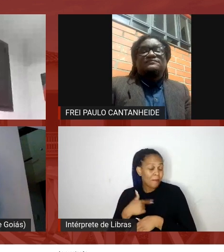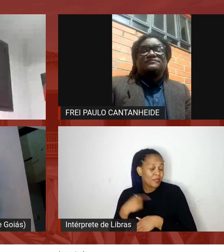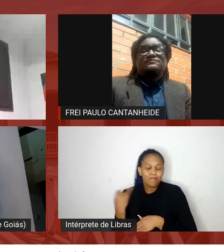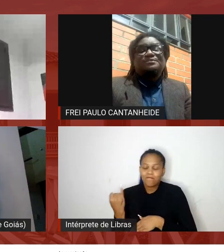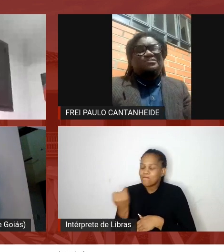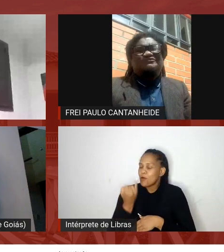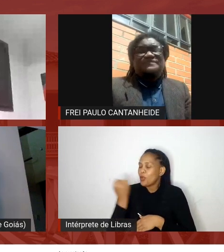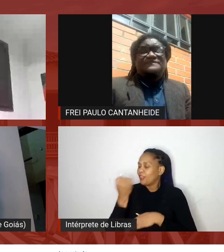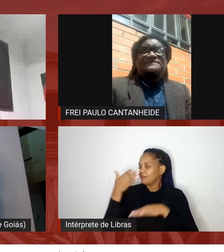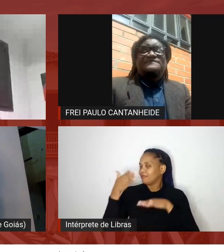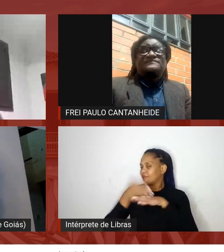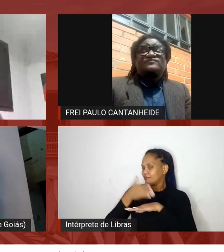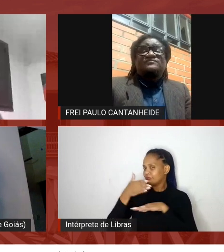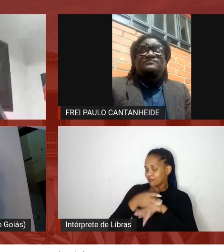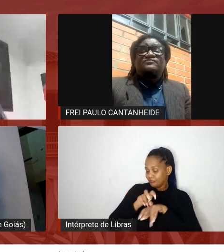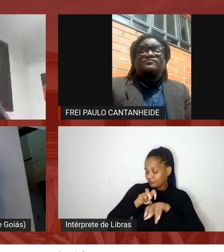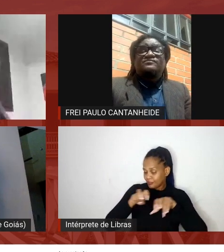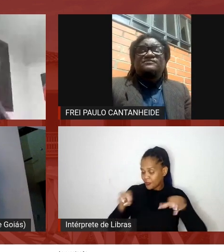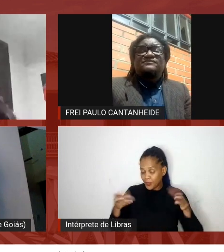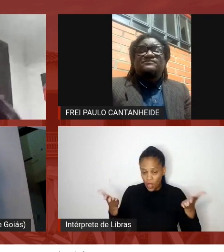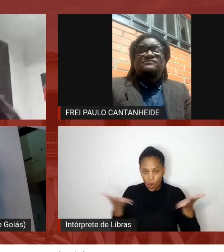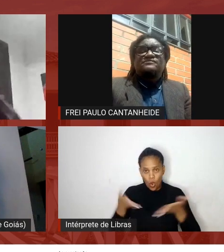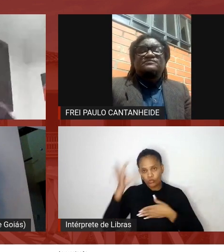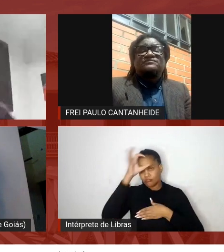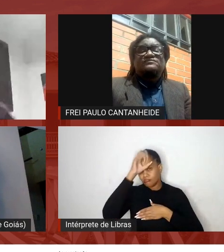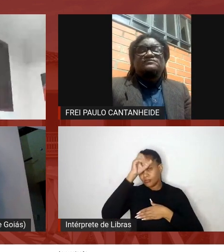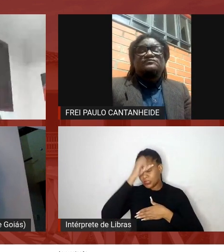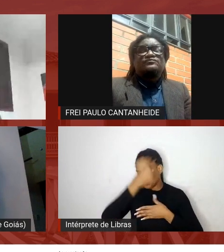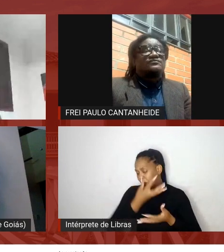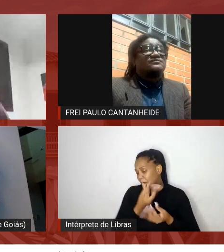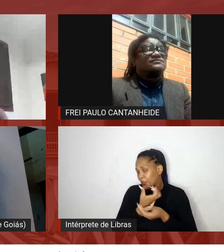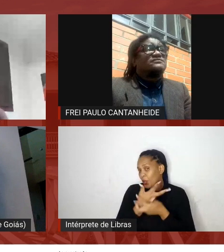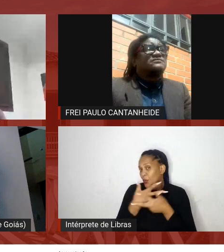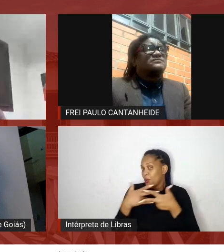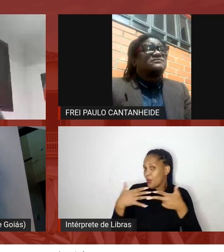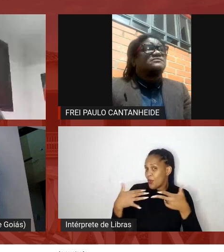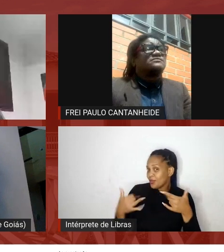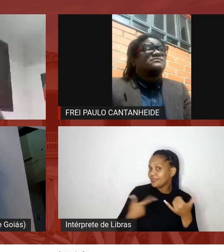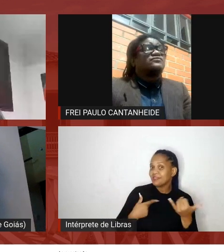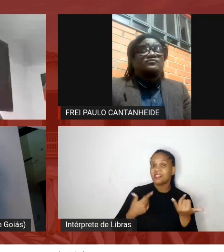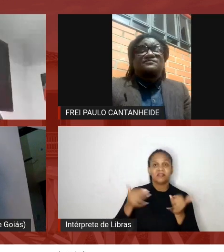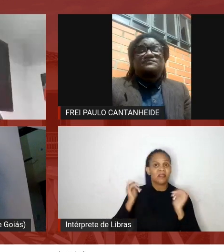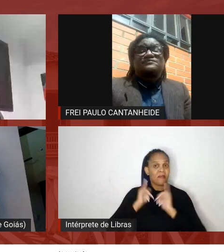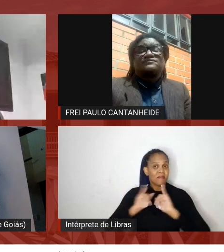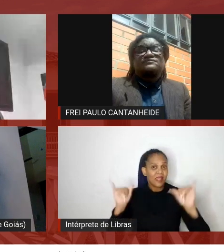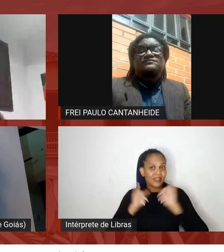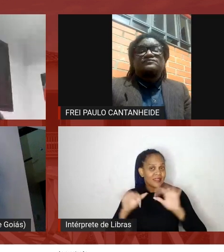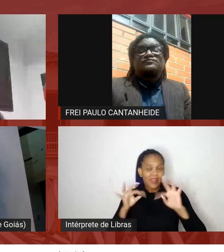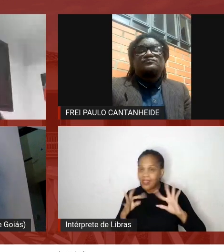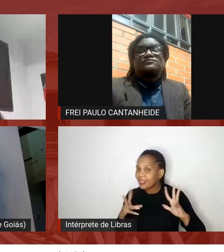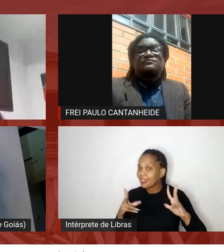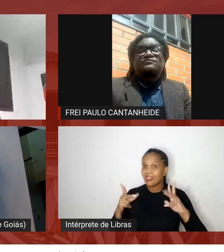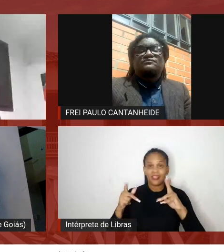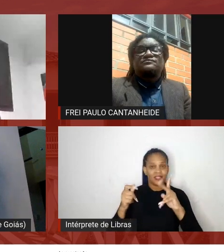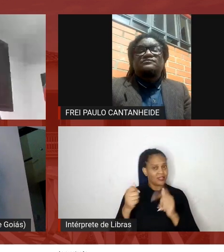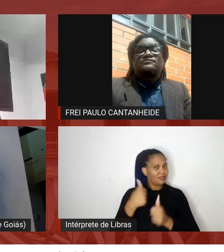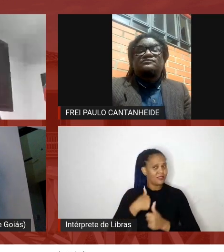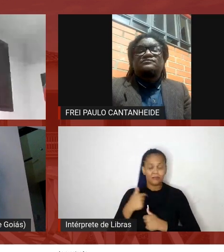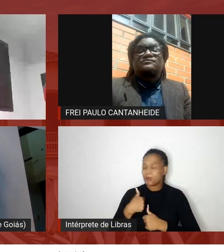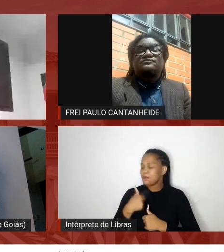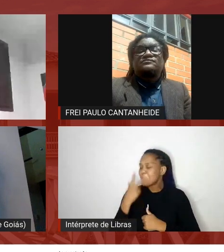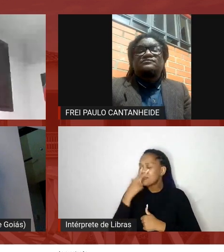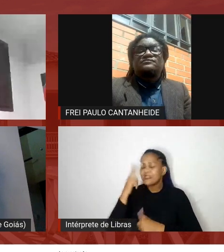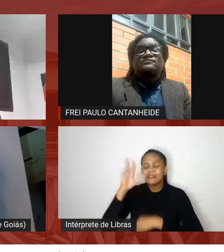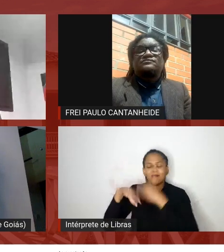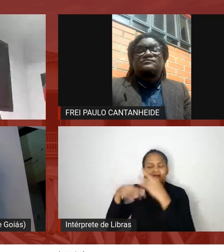hoje eu aprendi muita coisa até pelas falas todas suas para mim foi um presente do dia